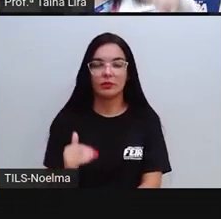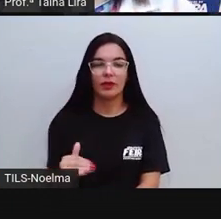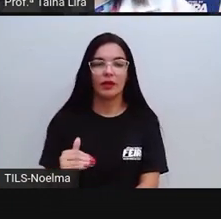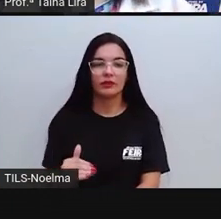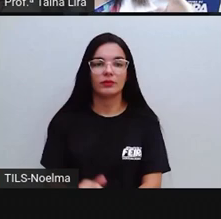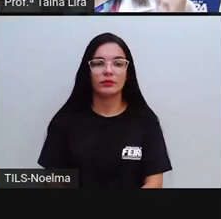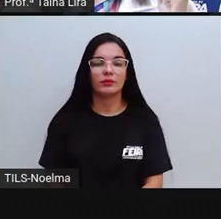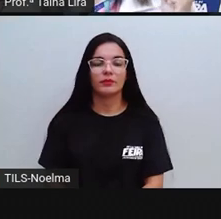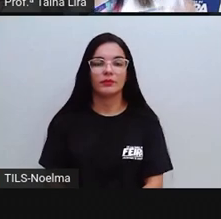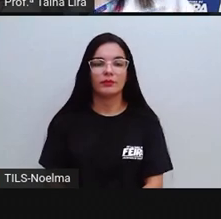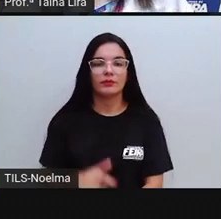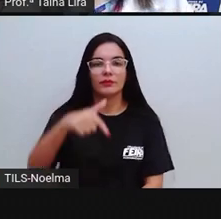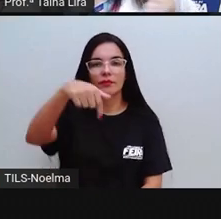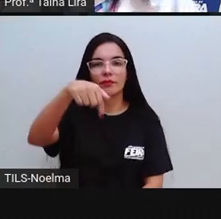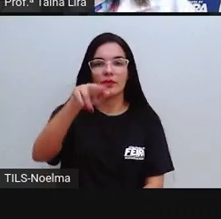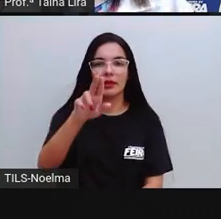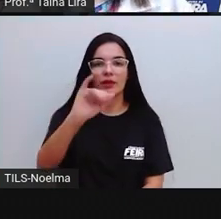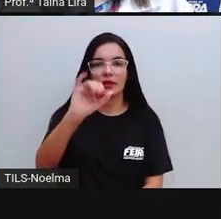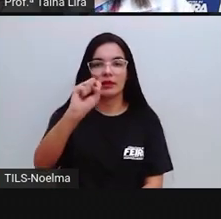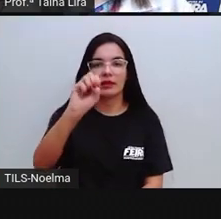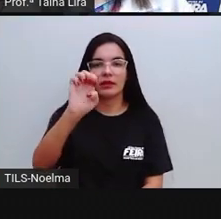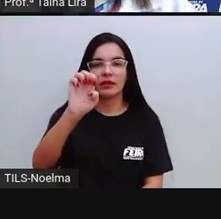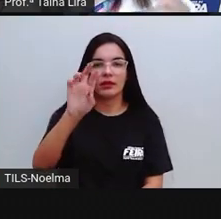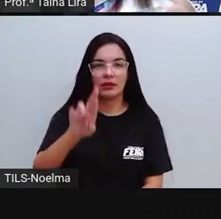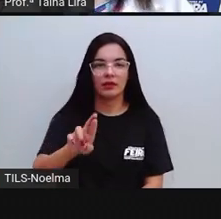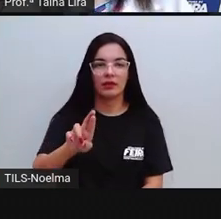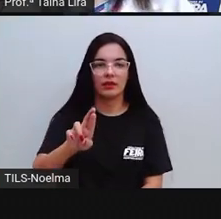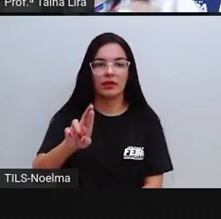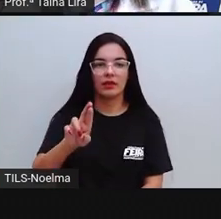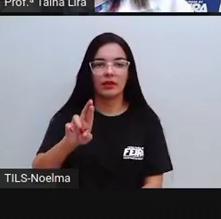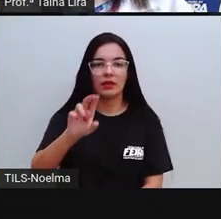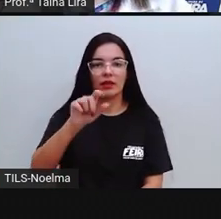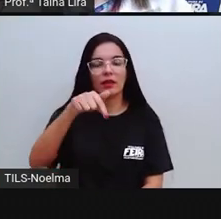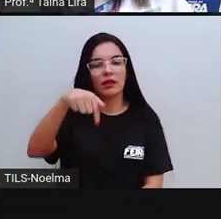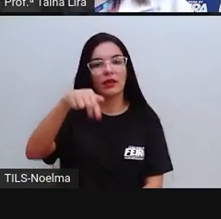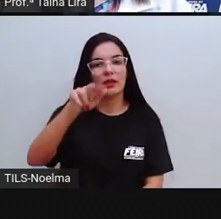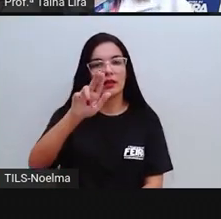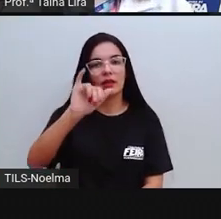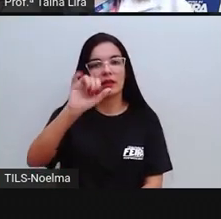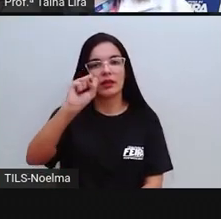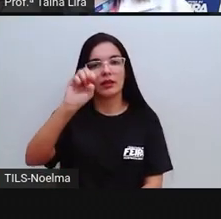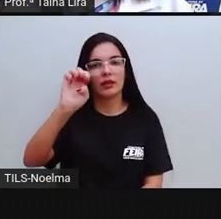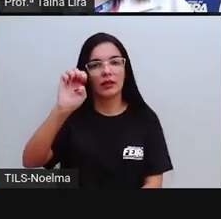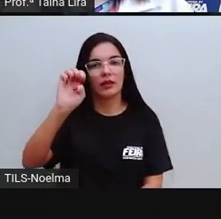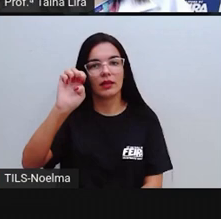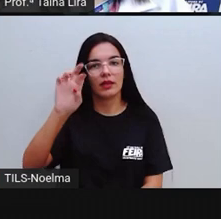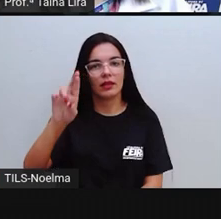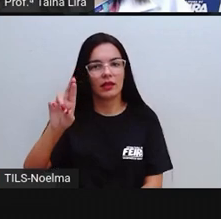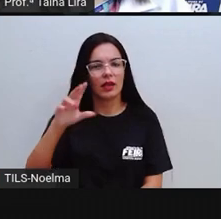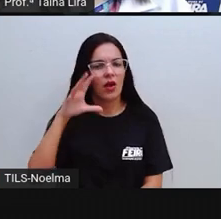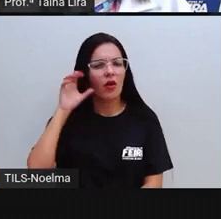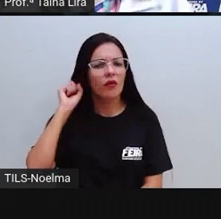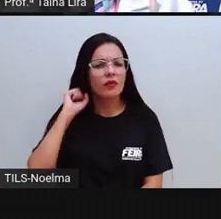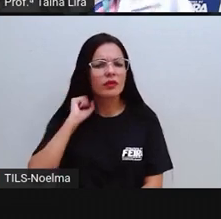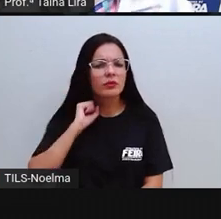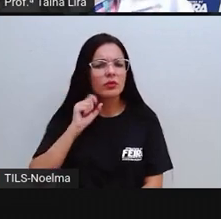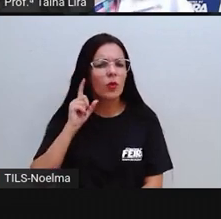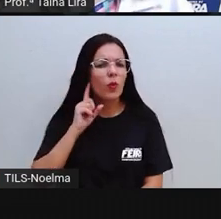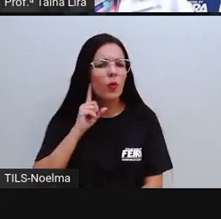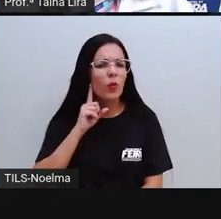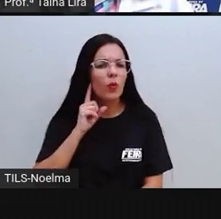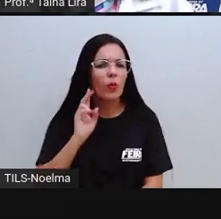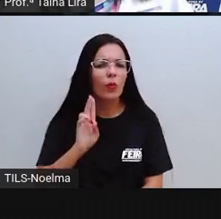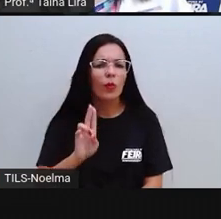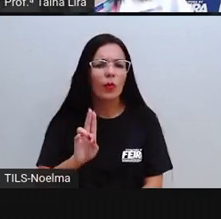ó, junto com a Pro. Quiser. Quiser. Ouvimos o som do U? Não